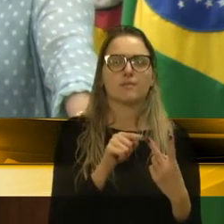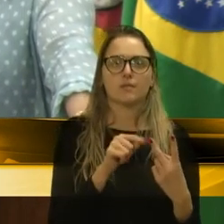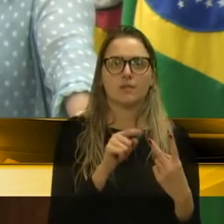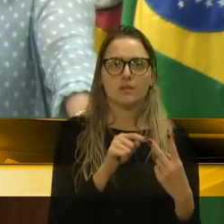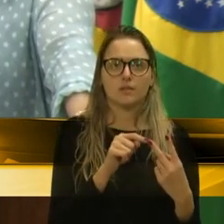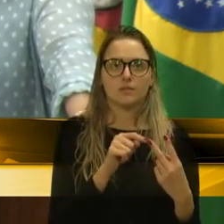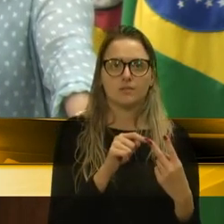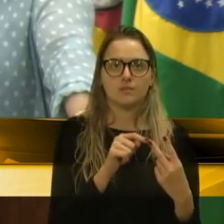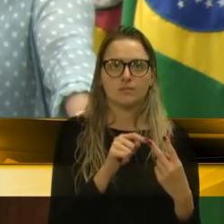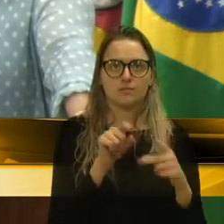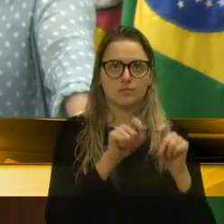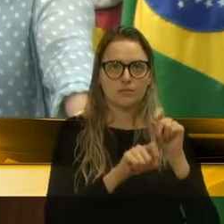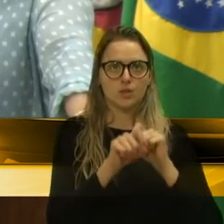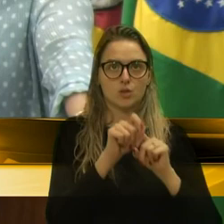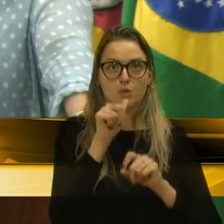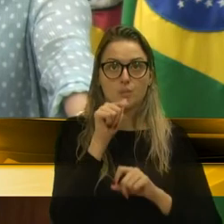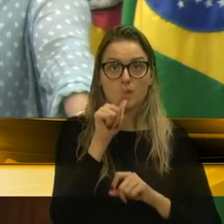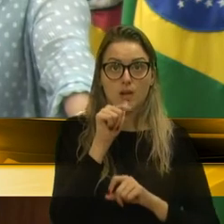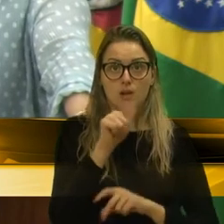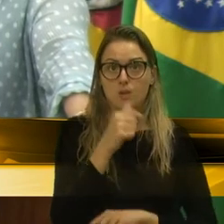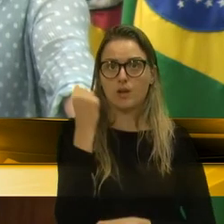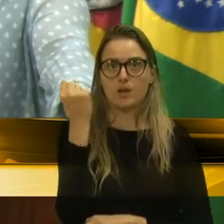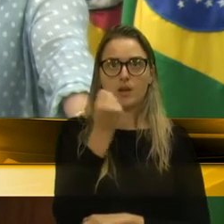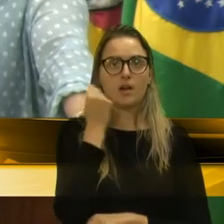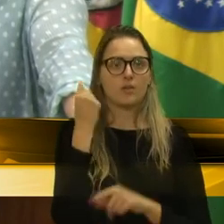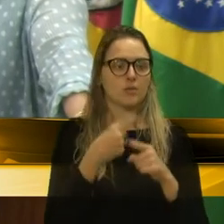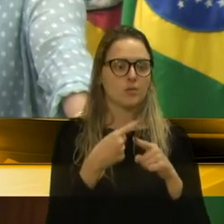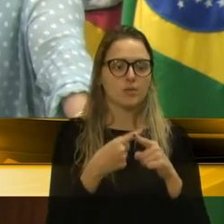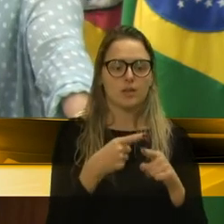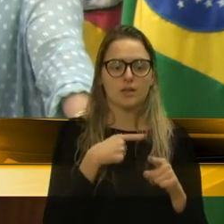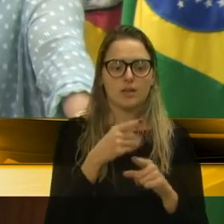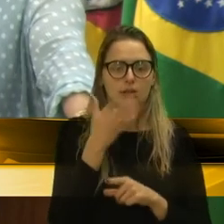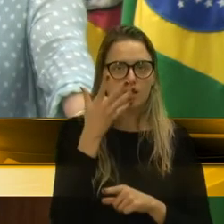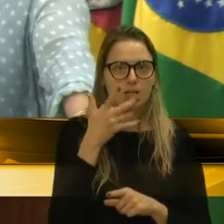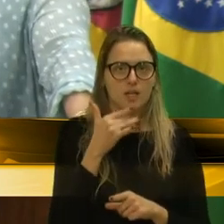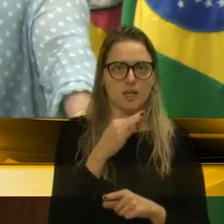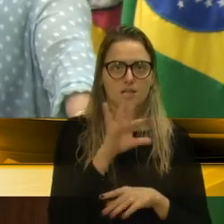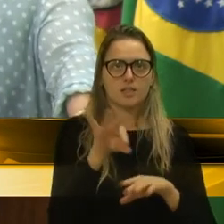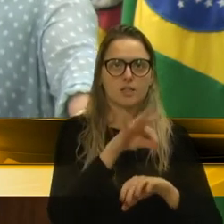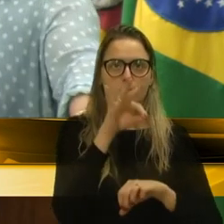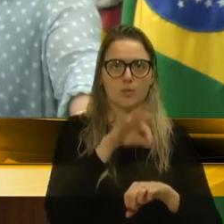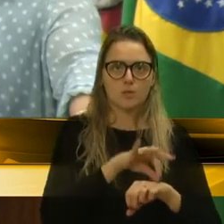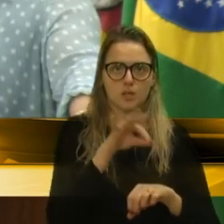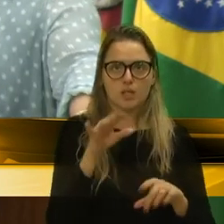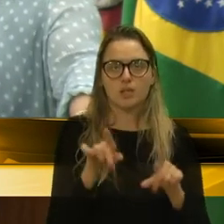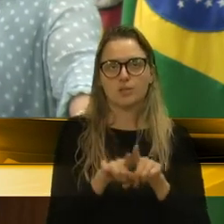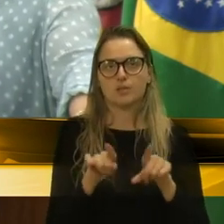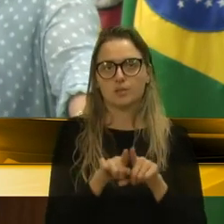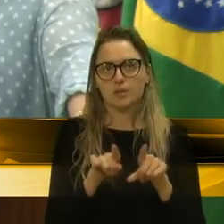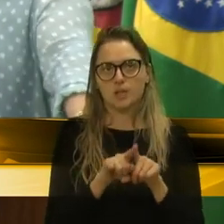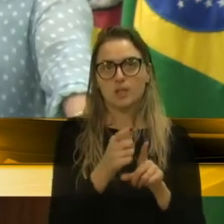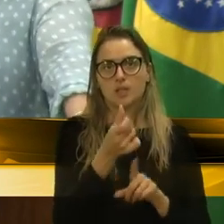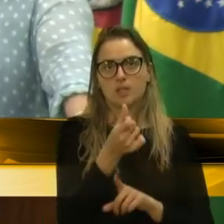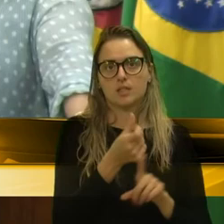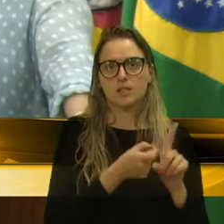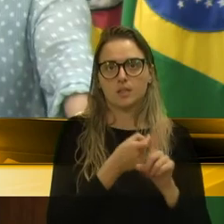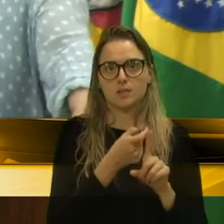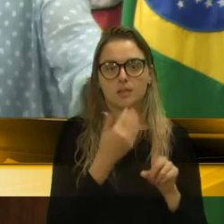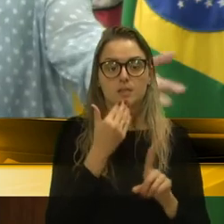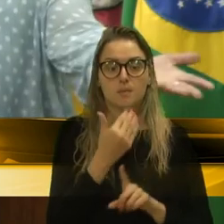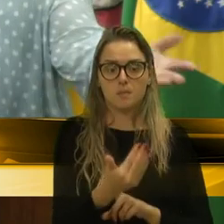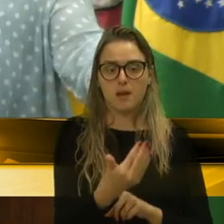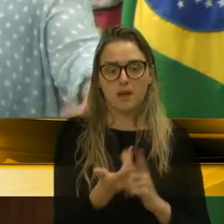A questão ali da água é grave por causa das crianças, né? O mosquito faz seis meses que a gente pede